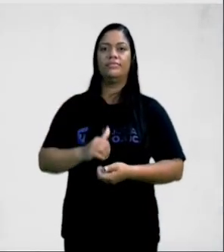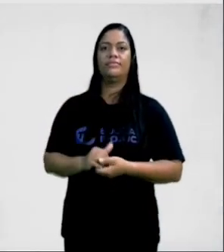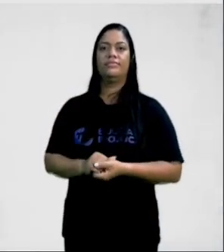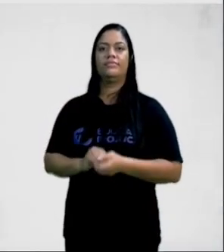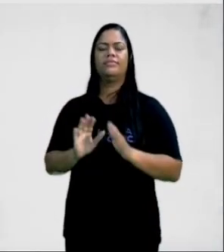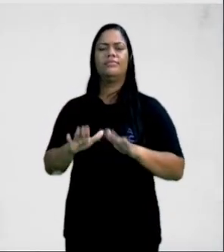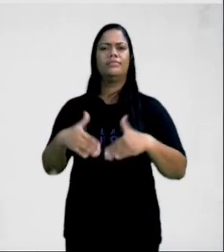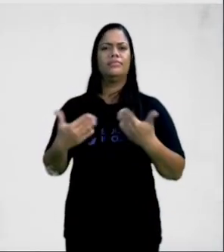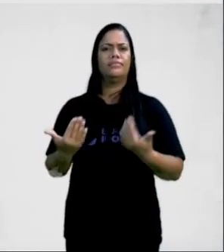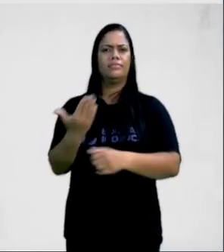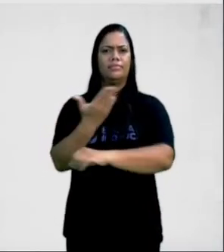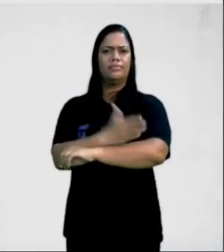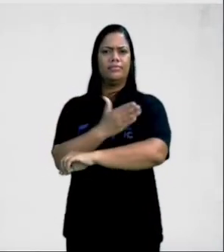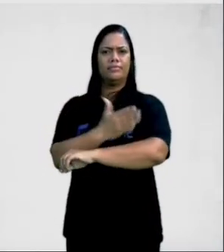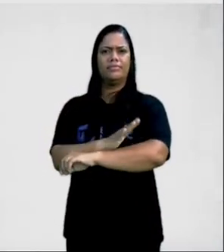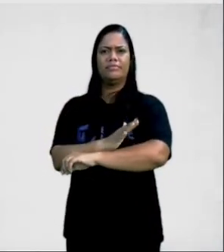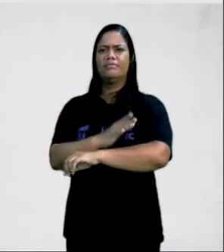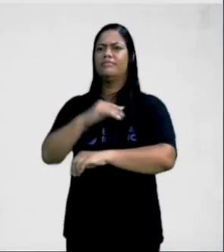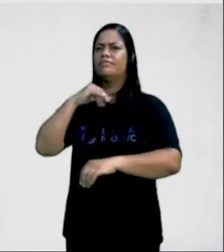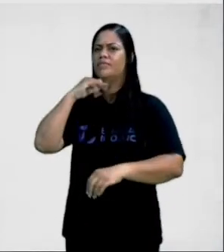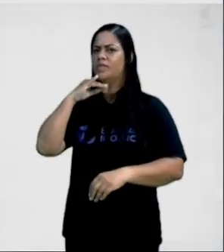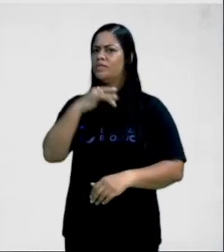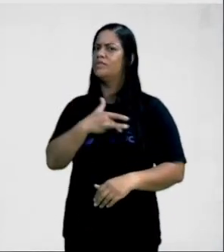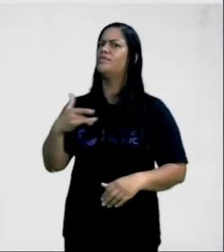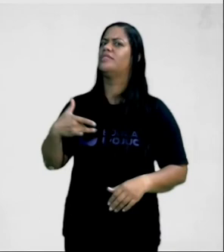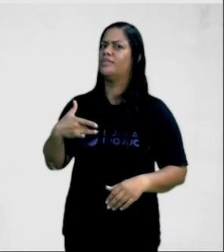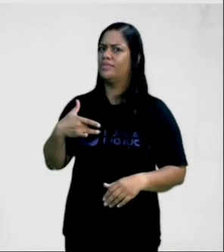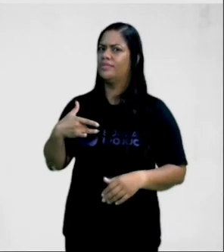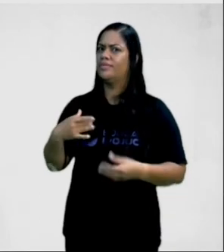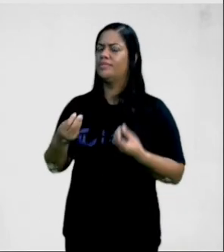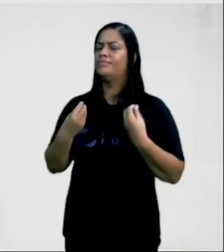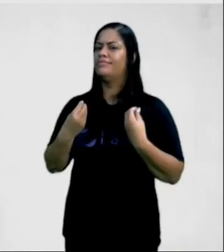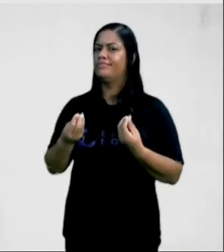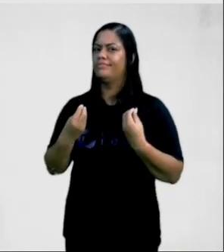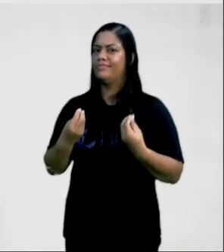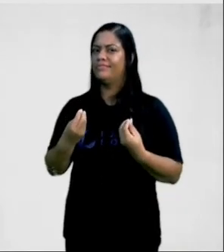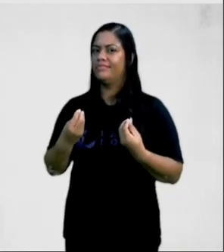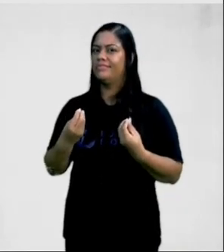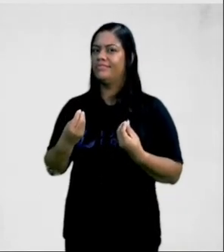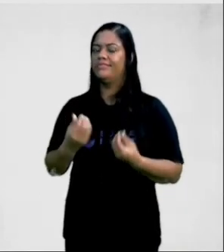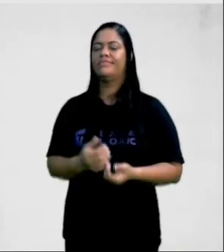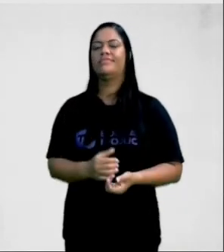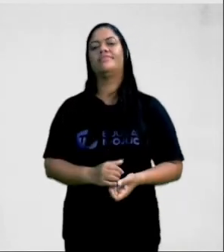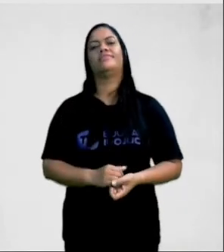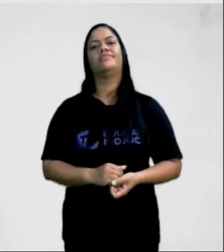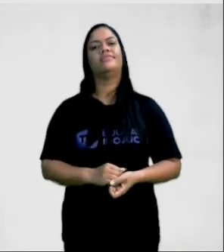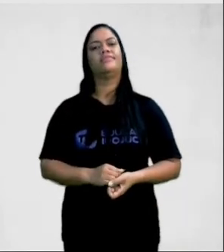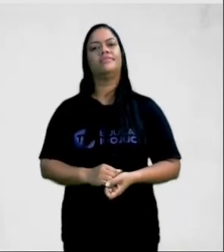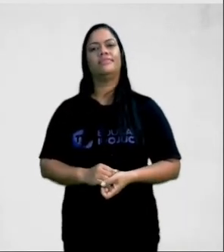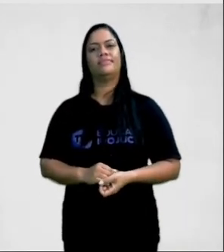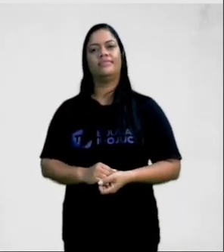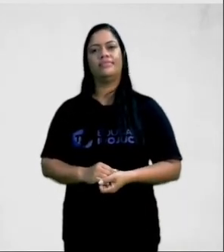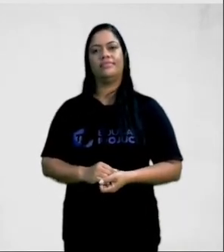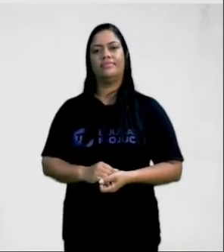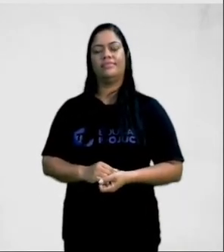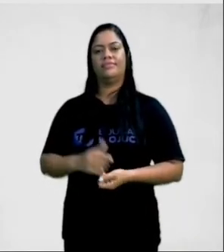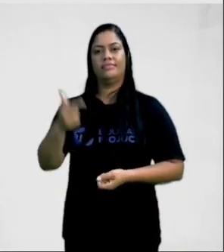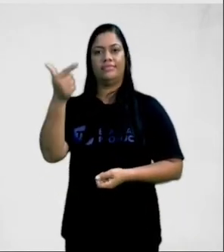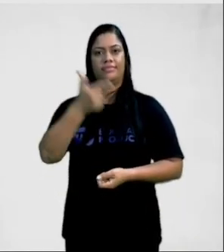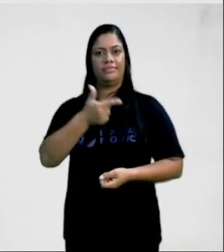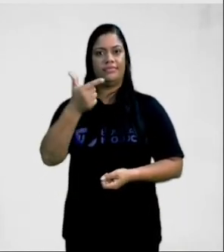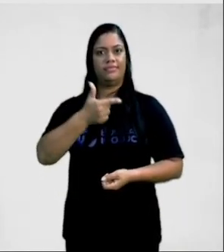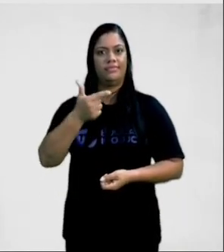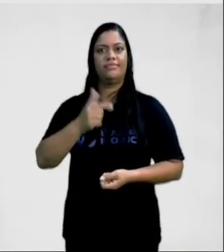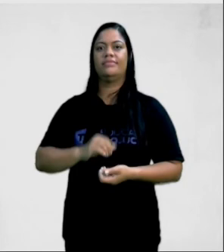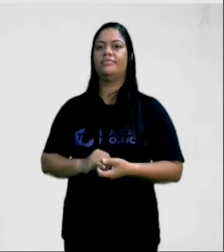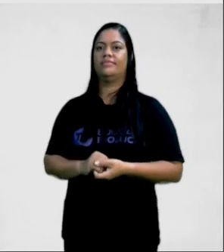quando o exercício físico pode fazer mal, né? Em que momento o exercício físico pode fazer mal para o nosso corpo? Segunda